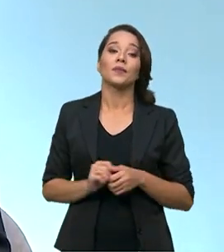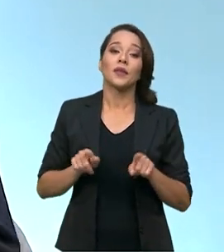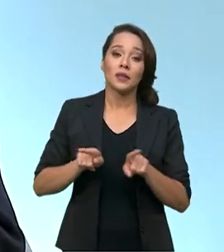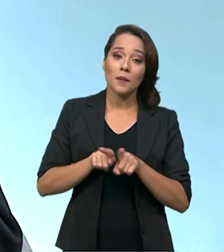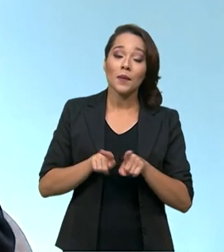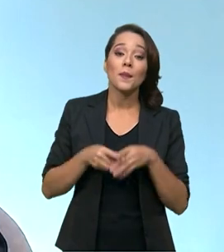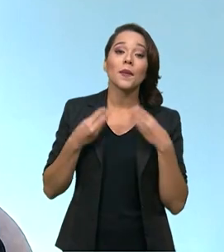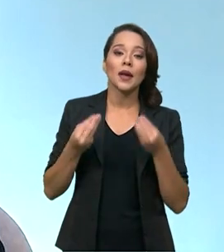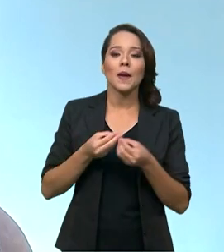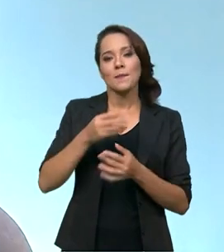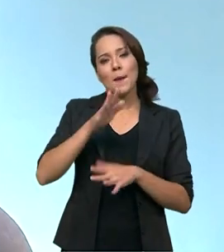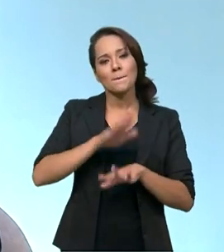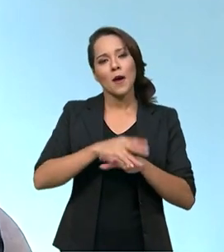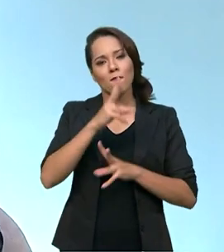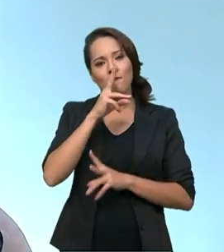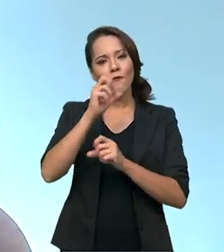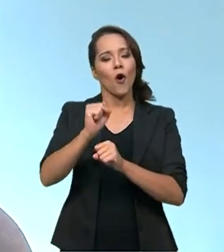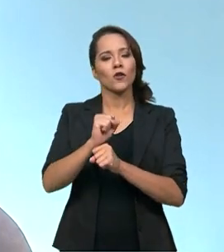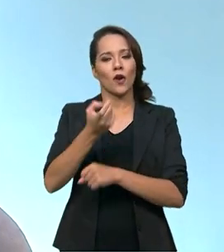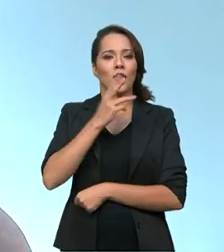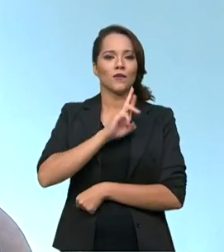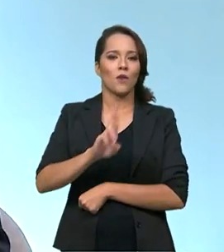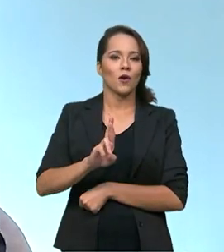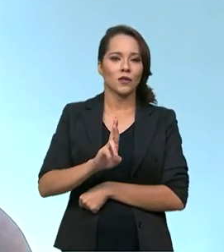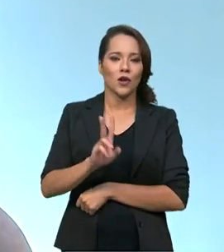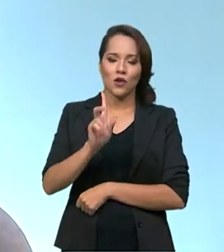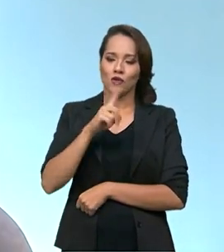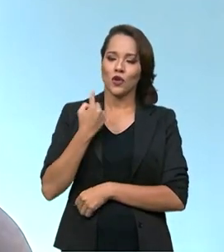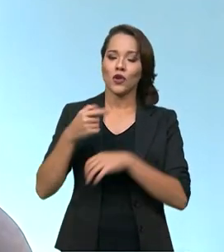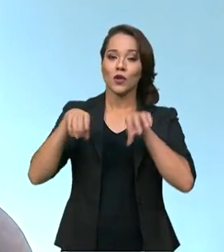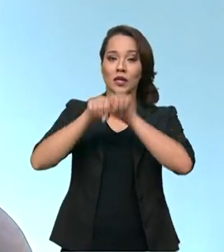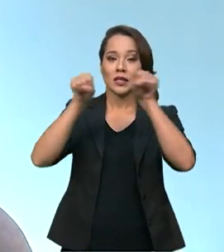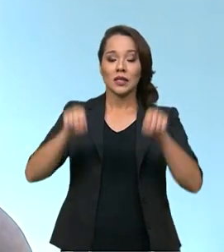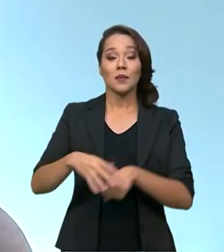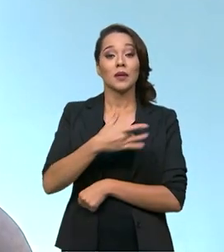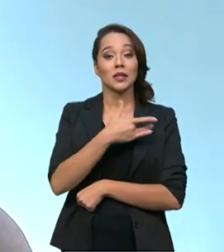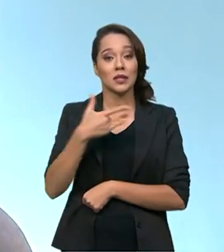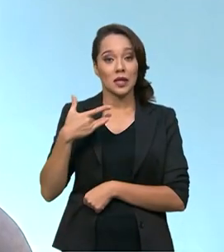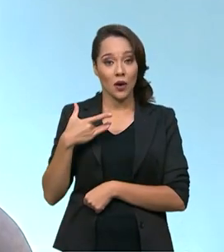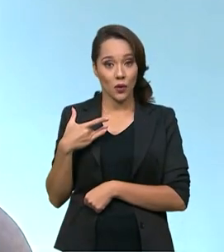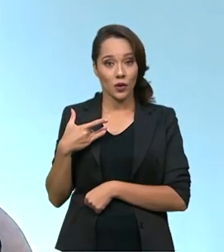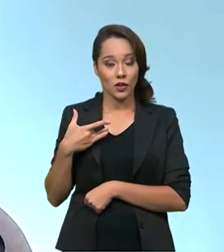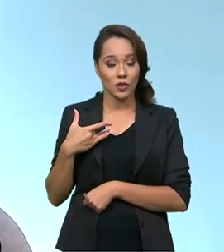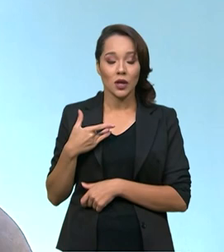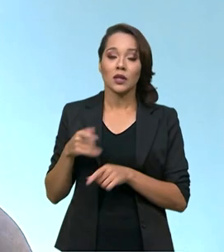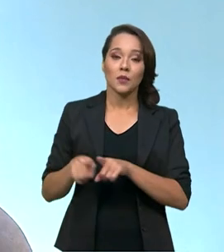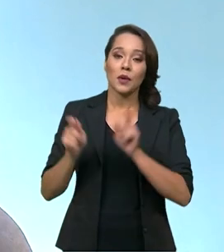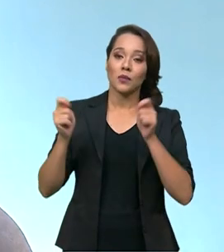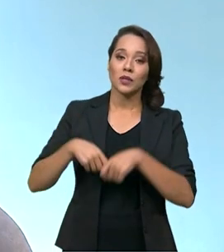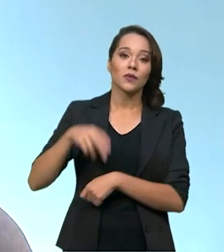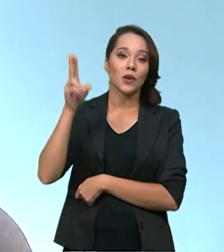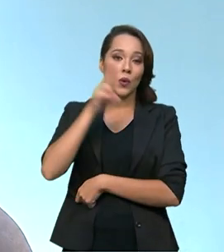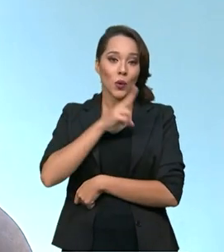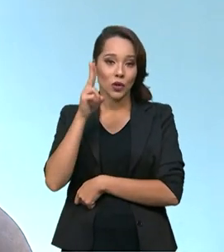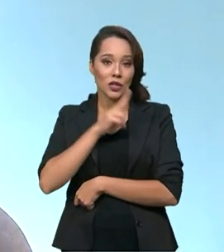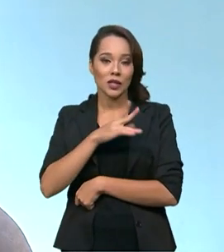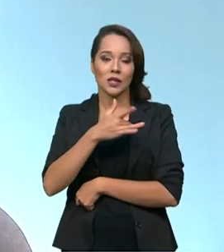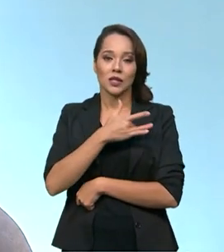fortalecer a resposta do nosso sistema de saúde onde há possíveis emergências